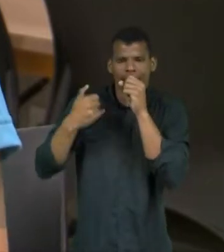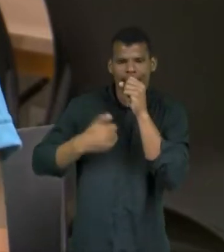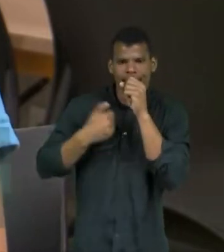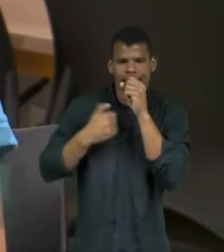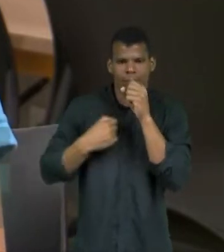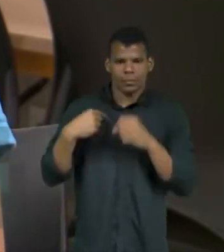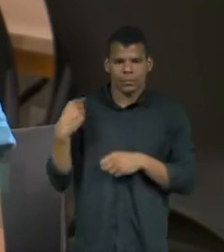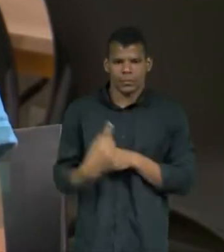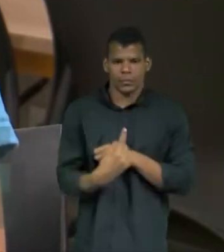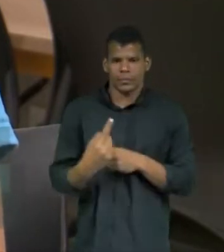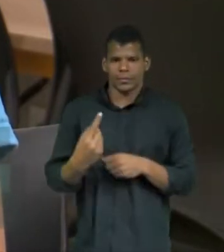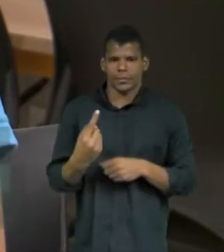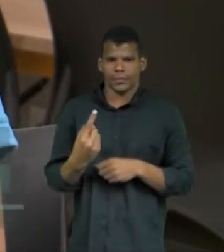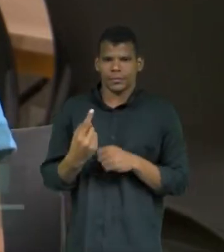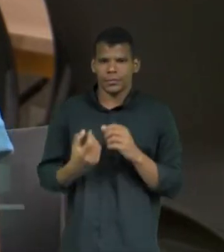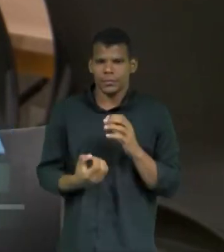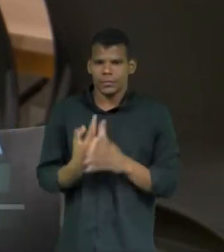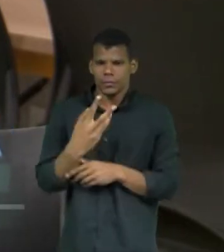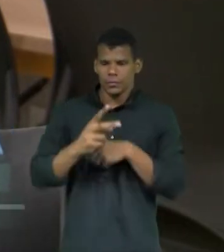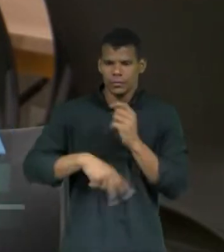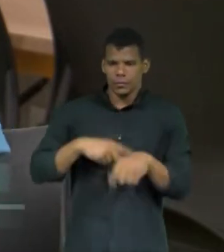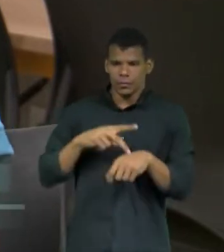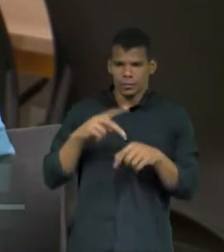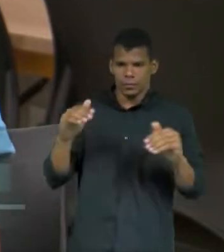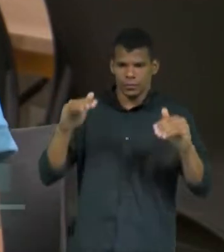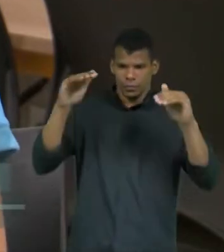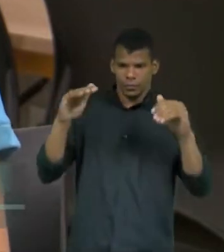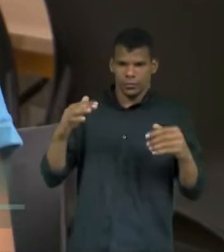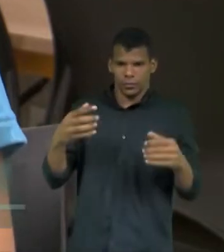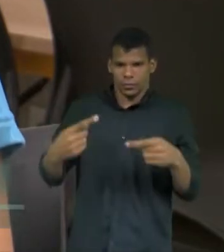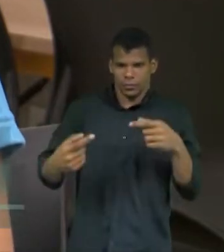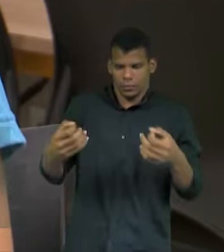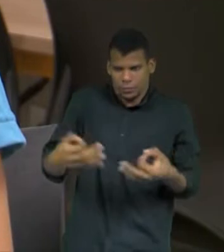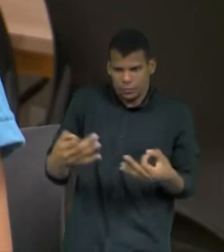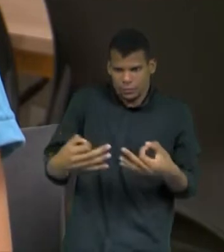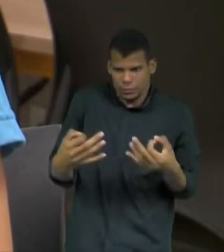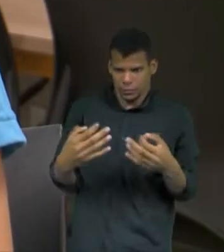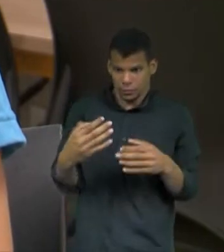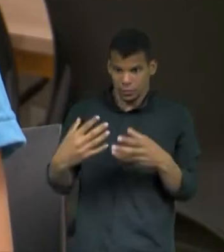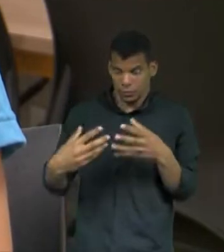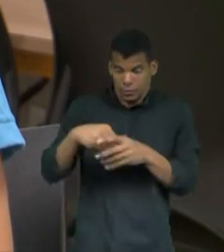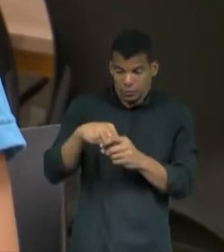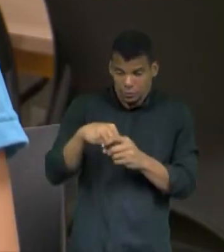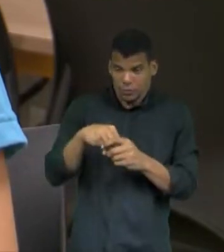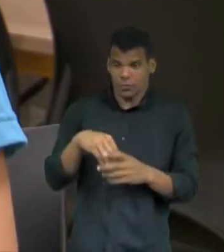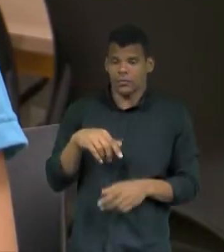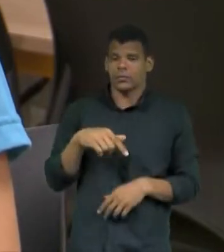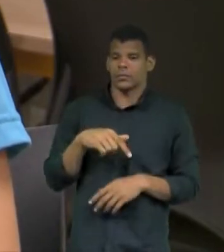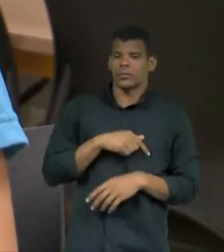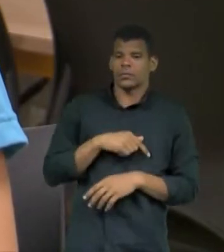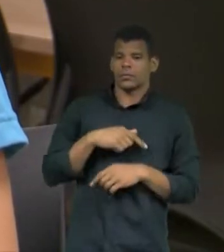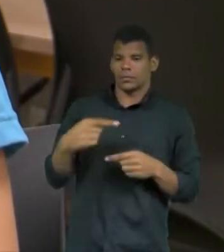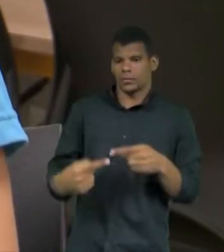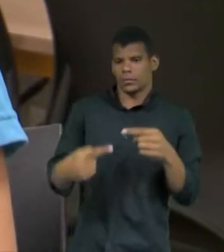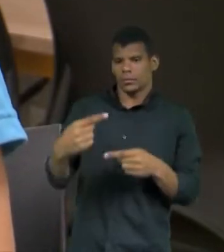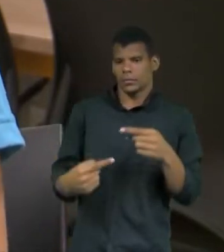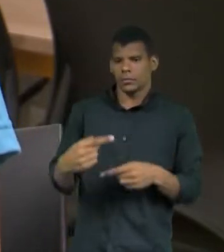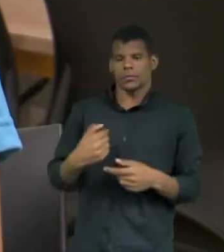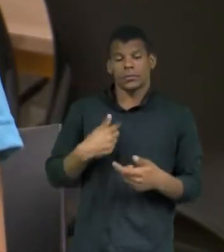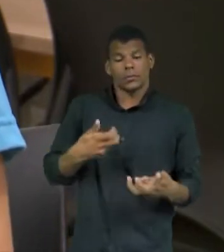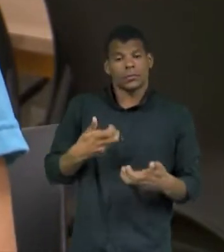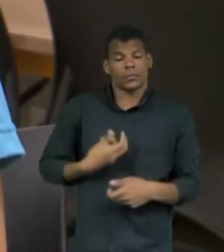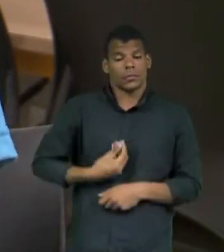utópico em que nós criamos políticas, criamos políticas públicas que nós gostaríamos que existissem, né?